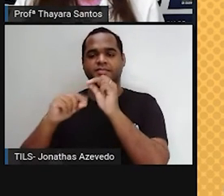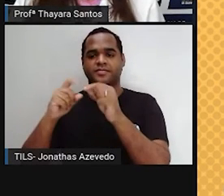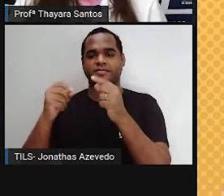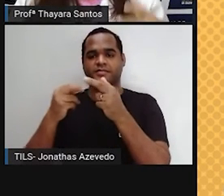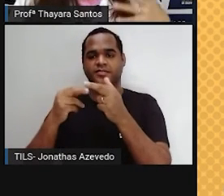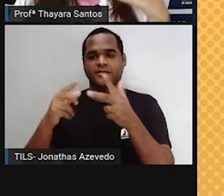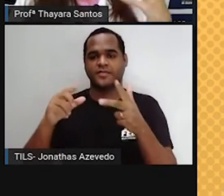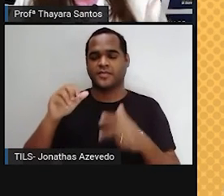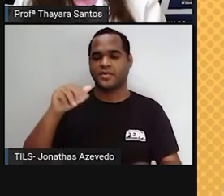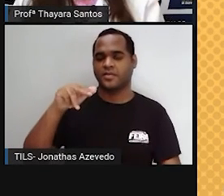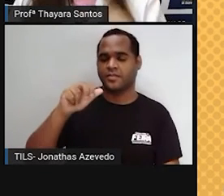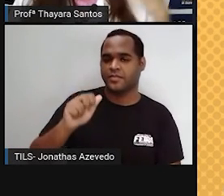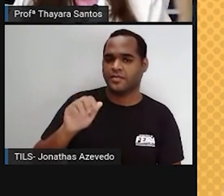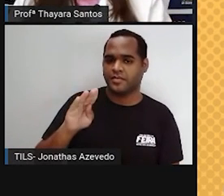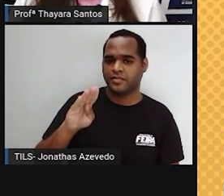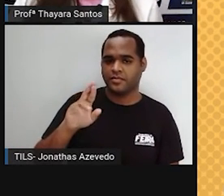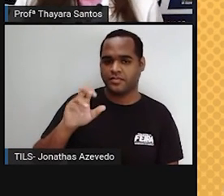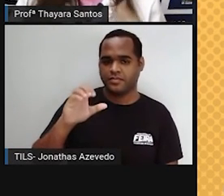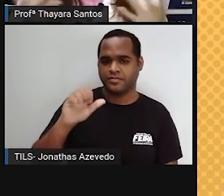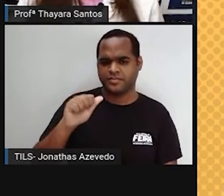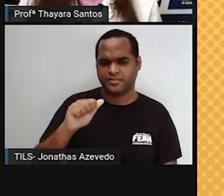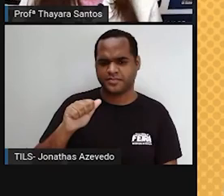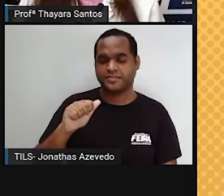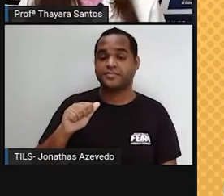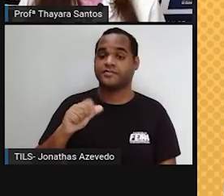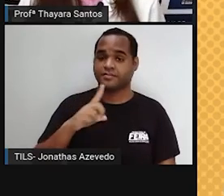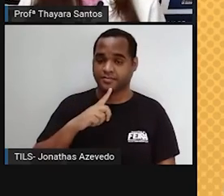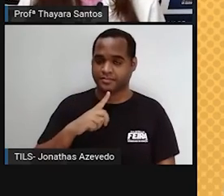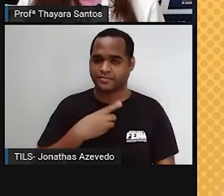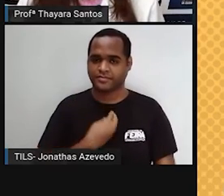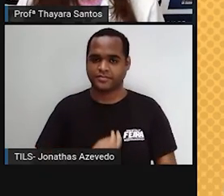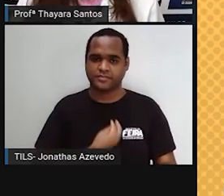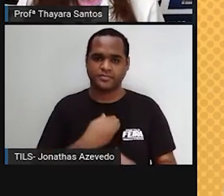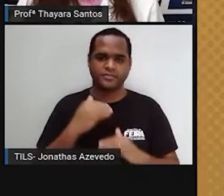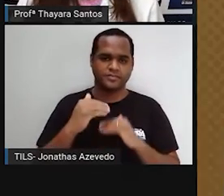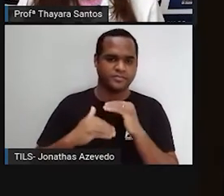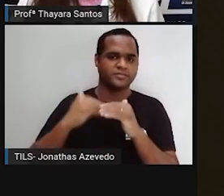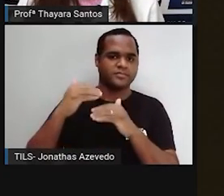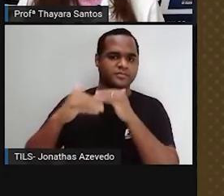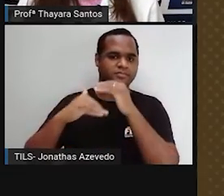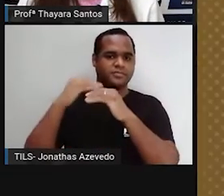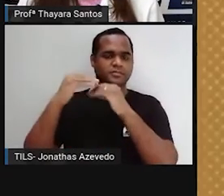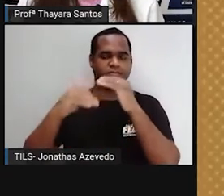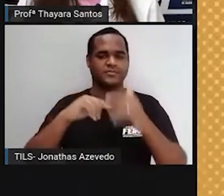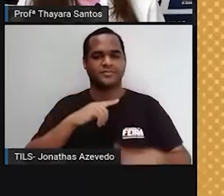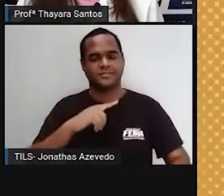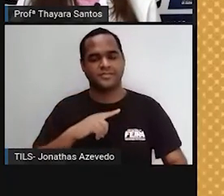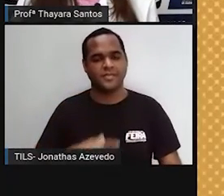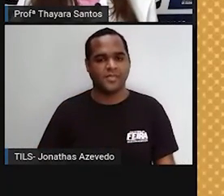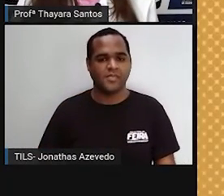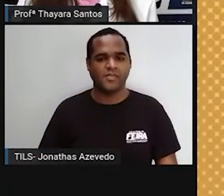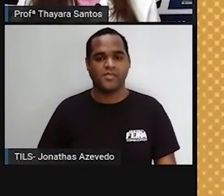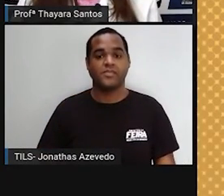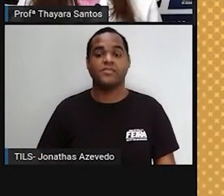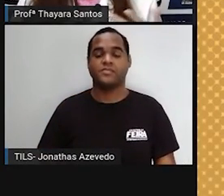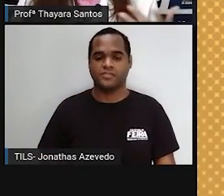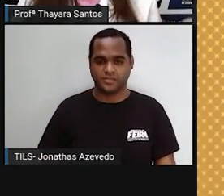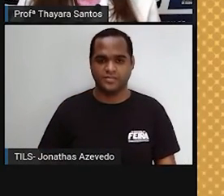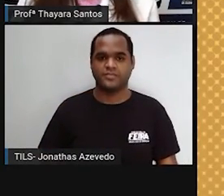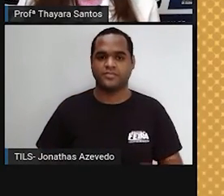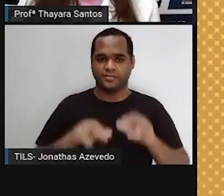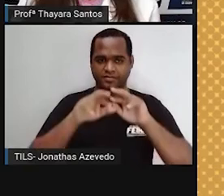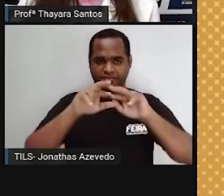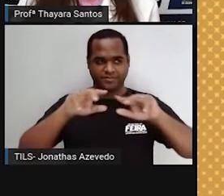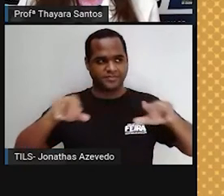anã branca. Então, esse é o ciclo, etapas do ciclo de vida de uma estrela. E existem muitas